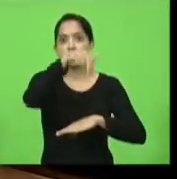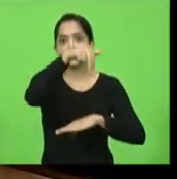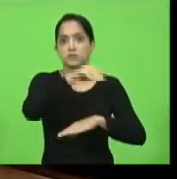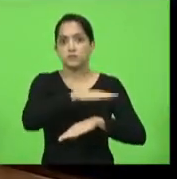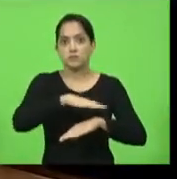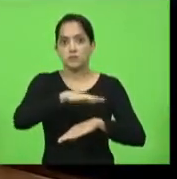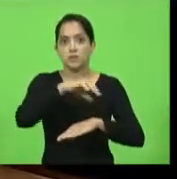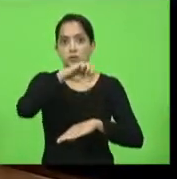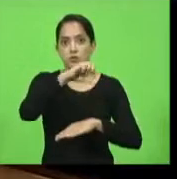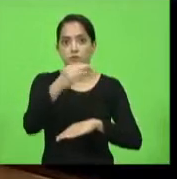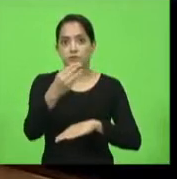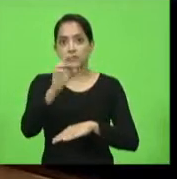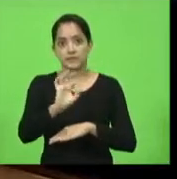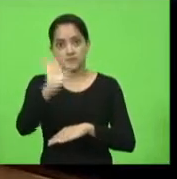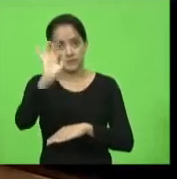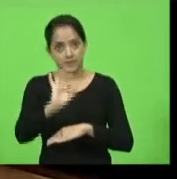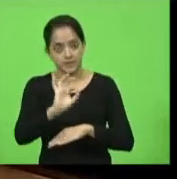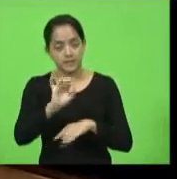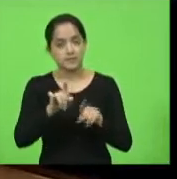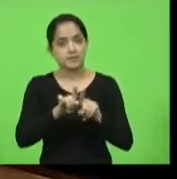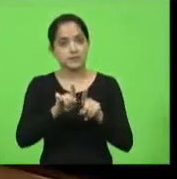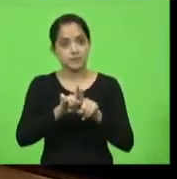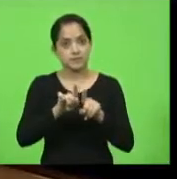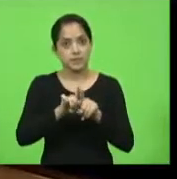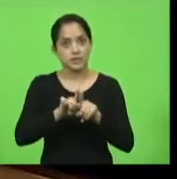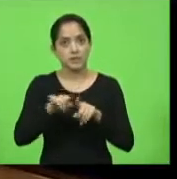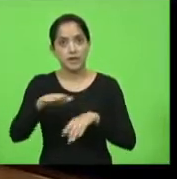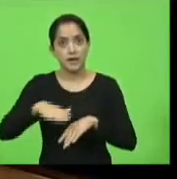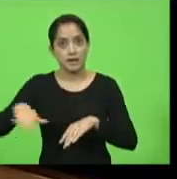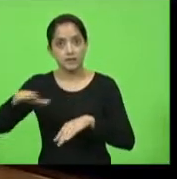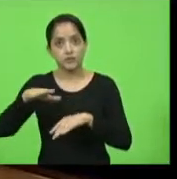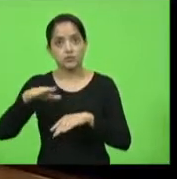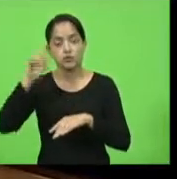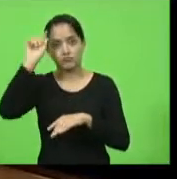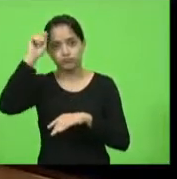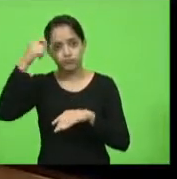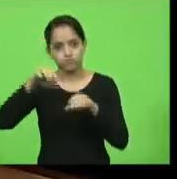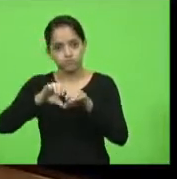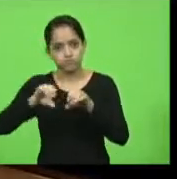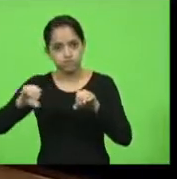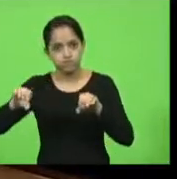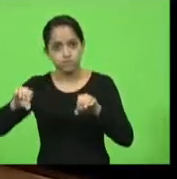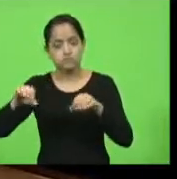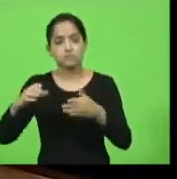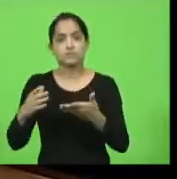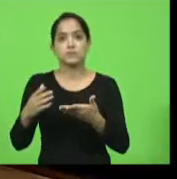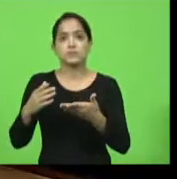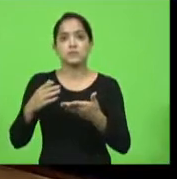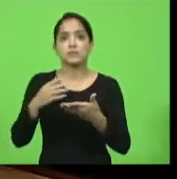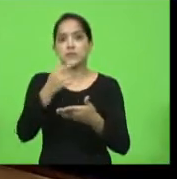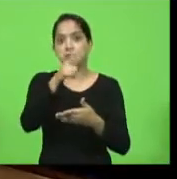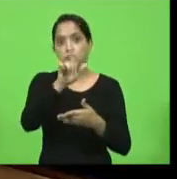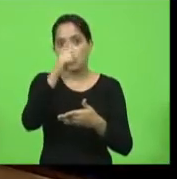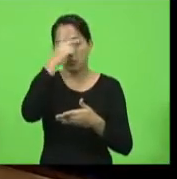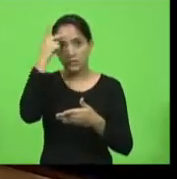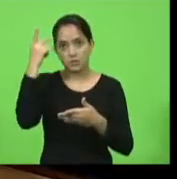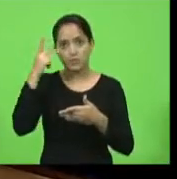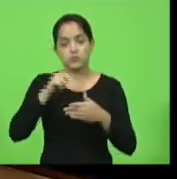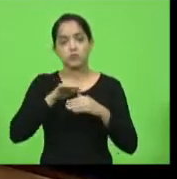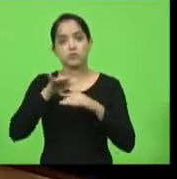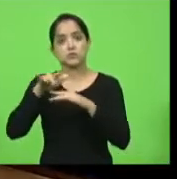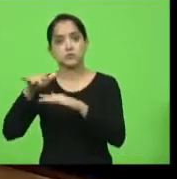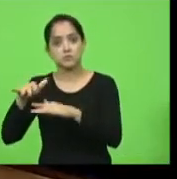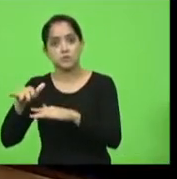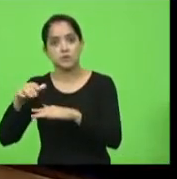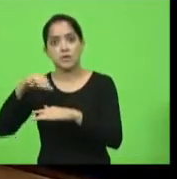com 93%, a região carbonífera, que tem recebido pacientes de outras regiões com 98% do